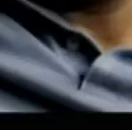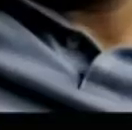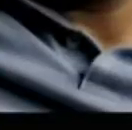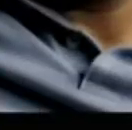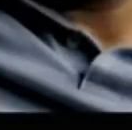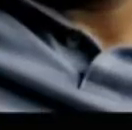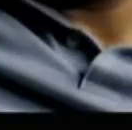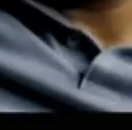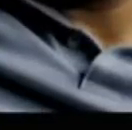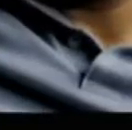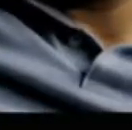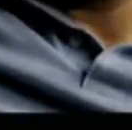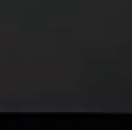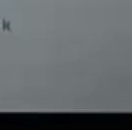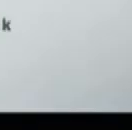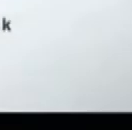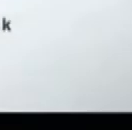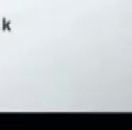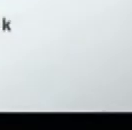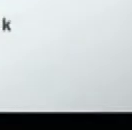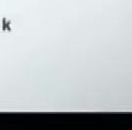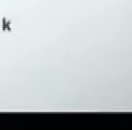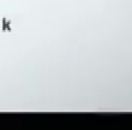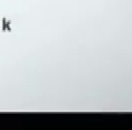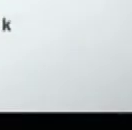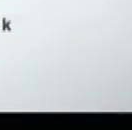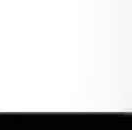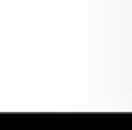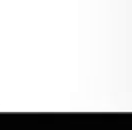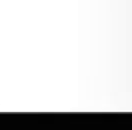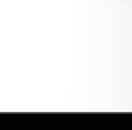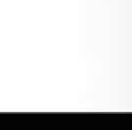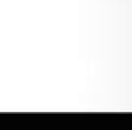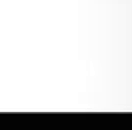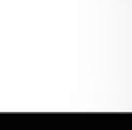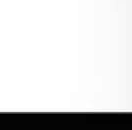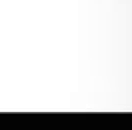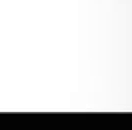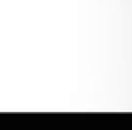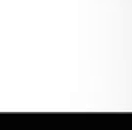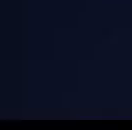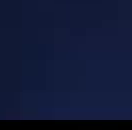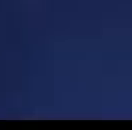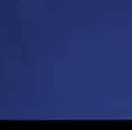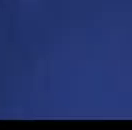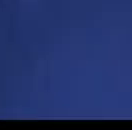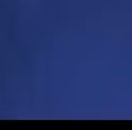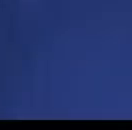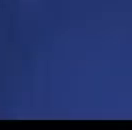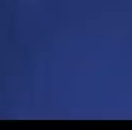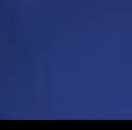Você está afim de pagar? Converse com seus filhos. Dê atenção. Oriente. Crack. É possível vencer.